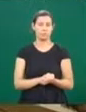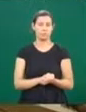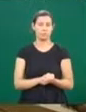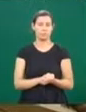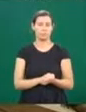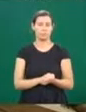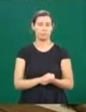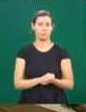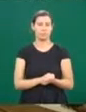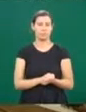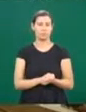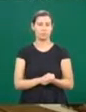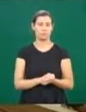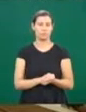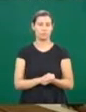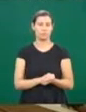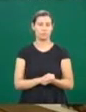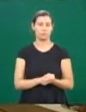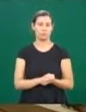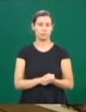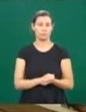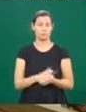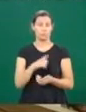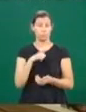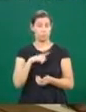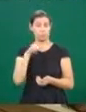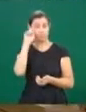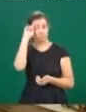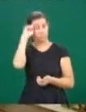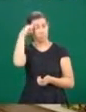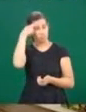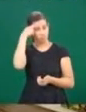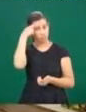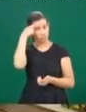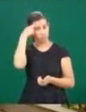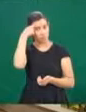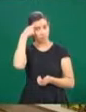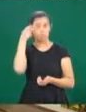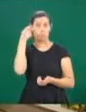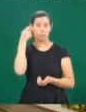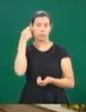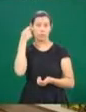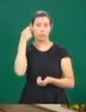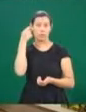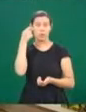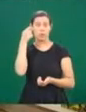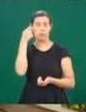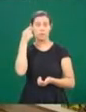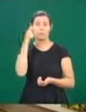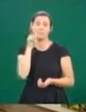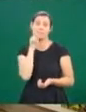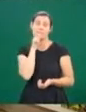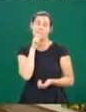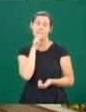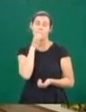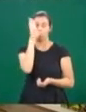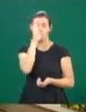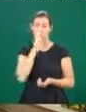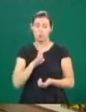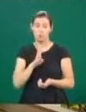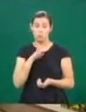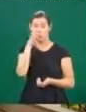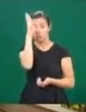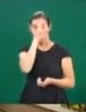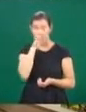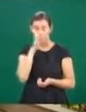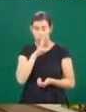Existe o negro sem o Brasil. Mas não existe o Brasil sem o negro. Então, se nós